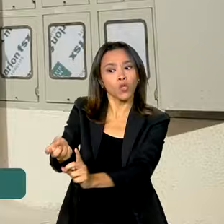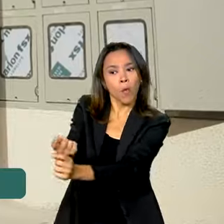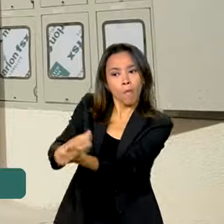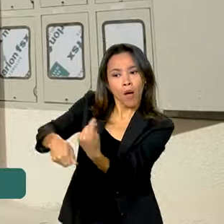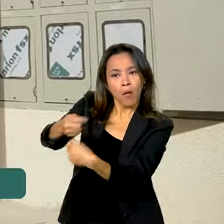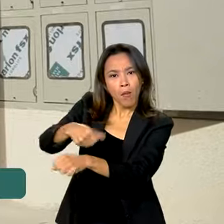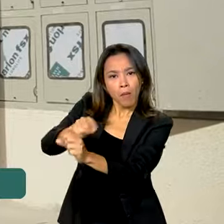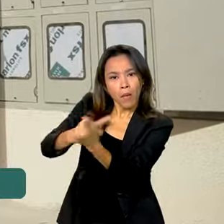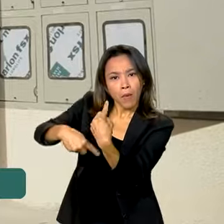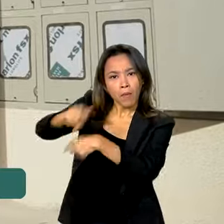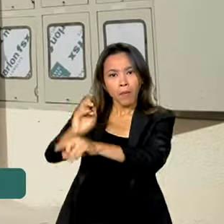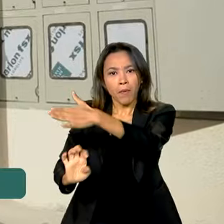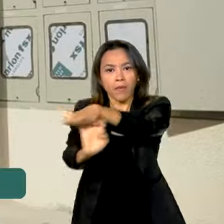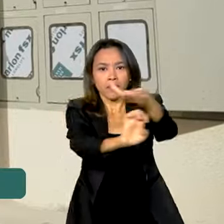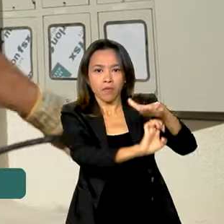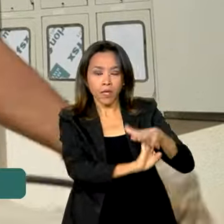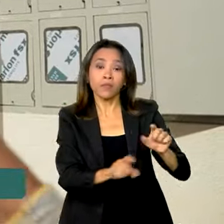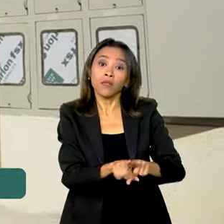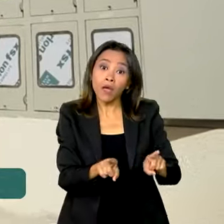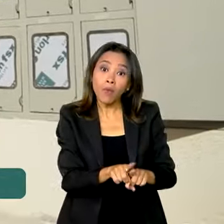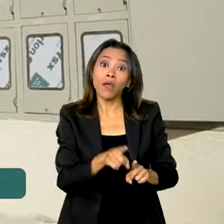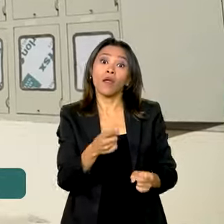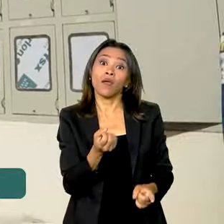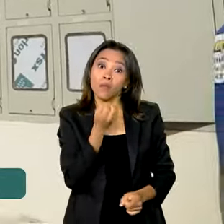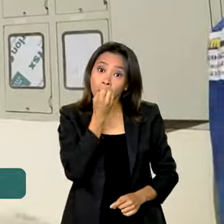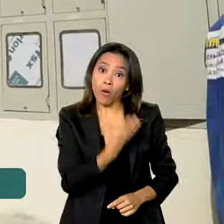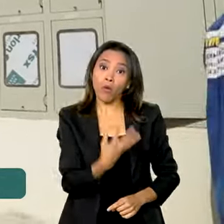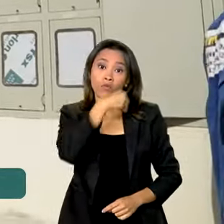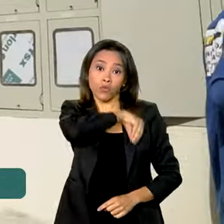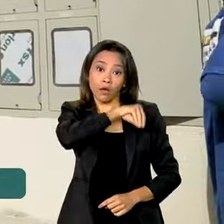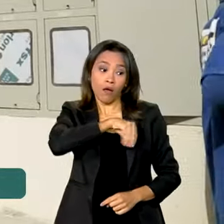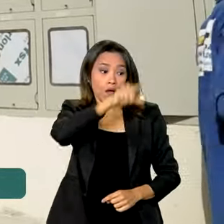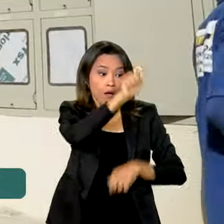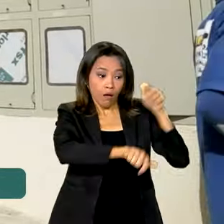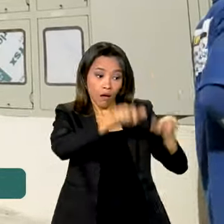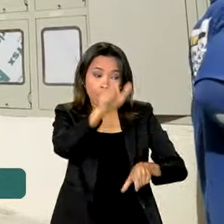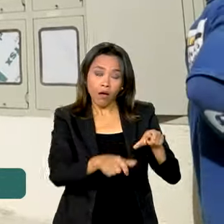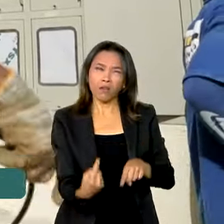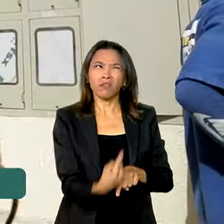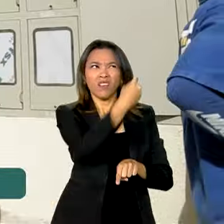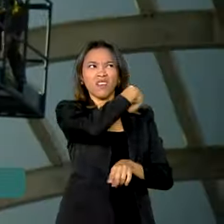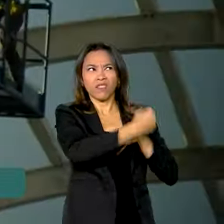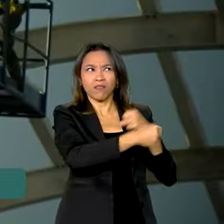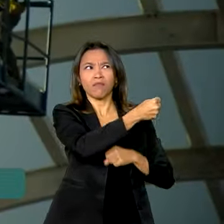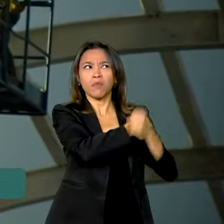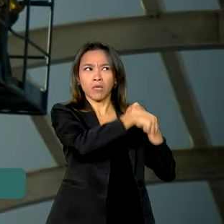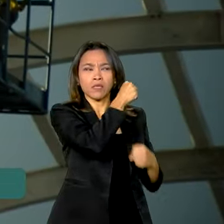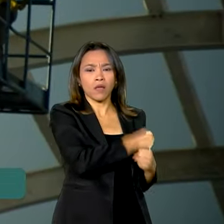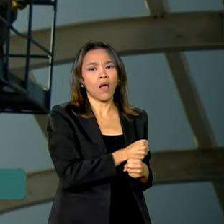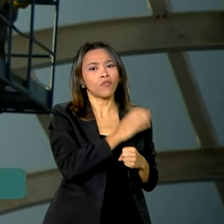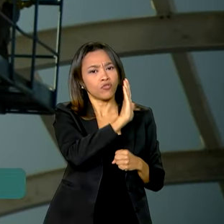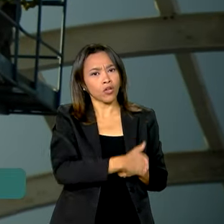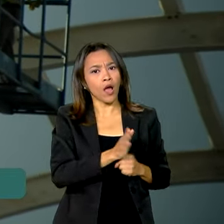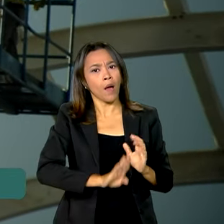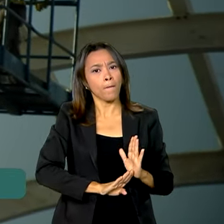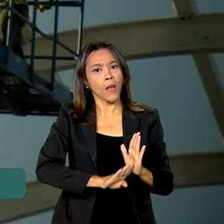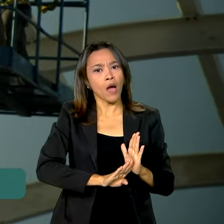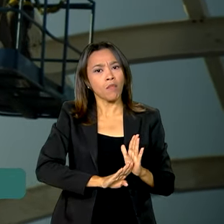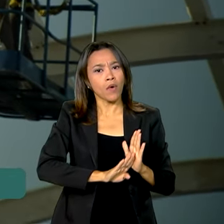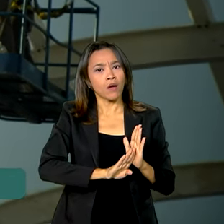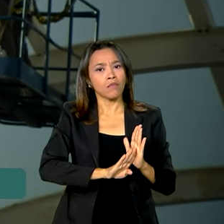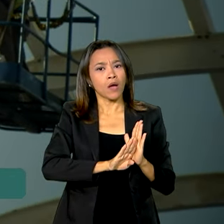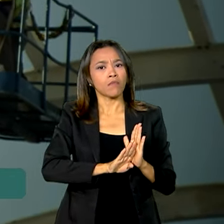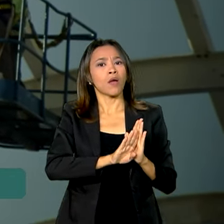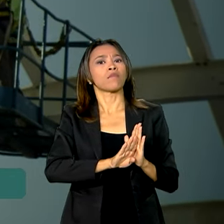a massa salarial, como já vem sendo destaque desde o início, desde os meados do ano passado, a trajetória crescente da